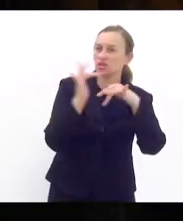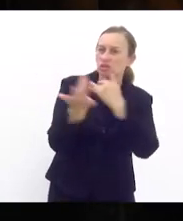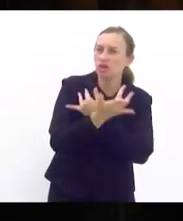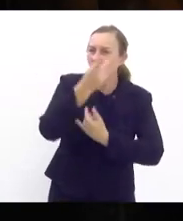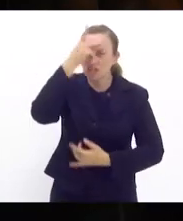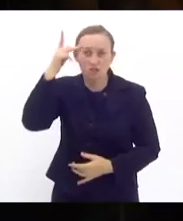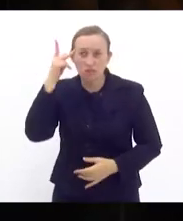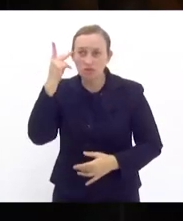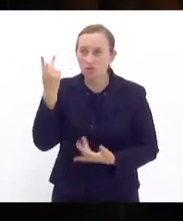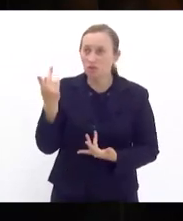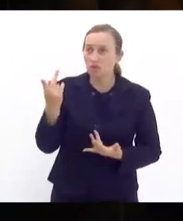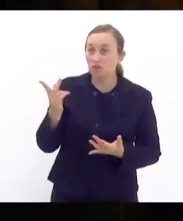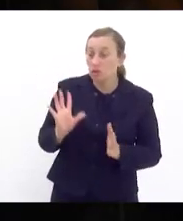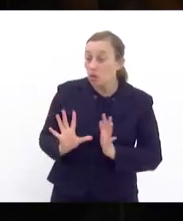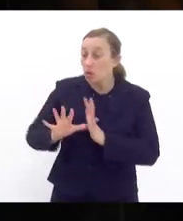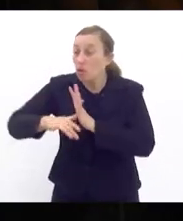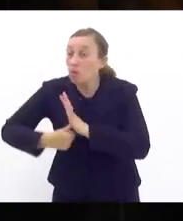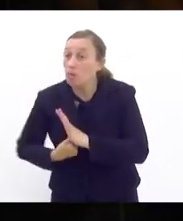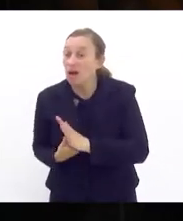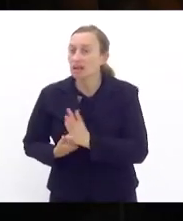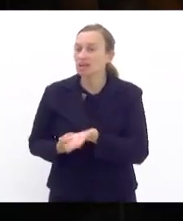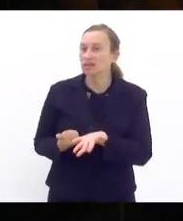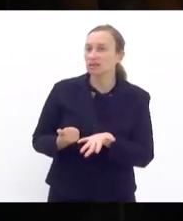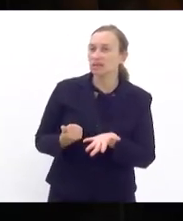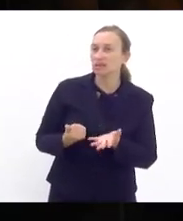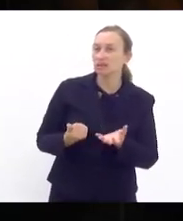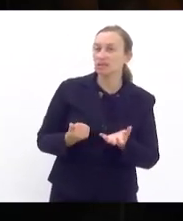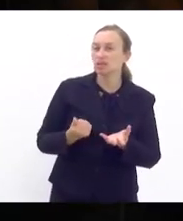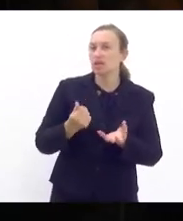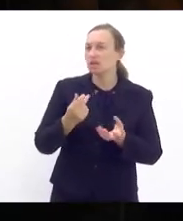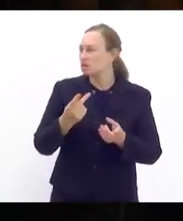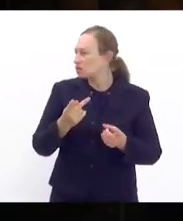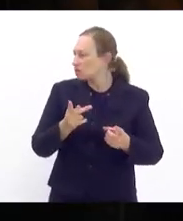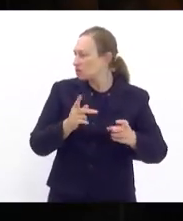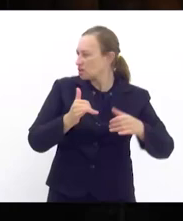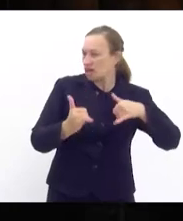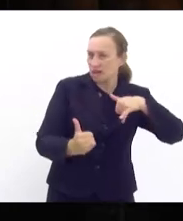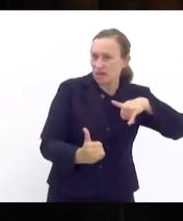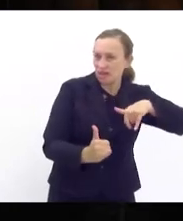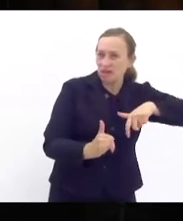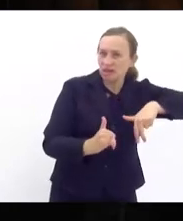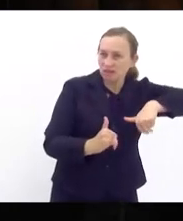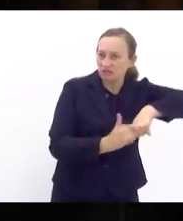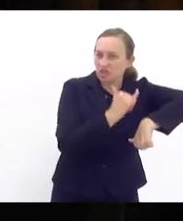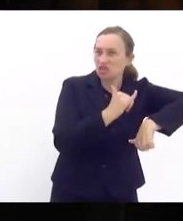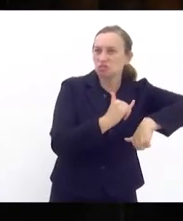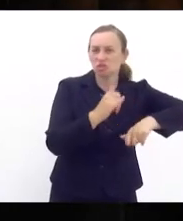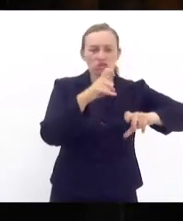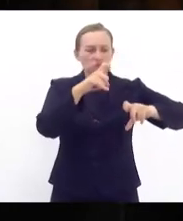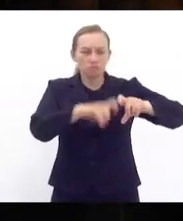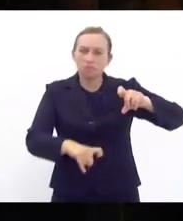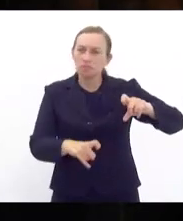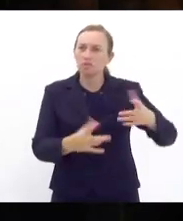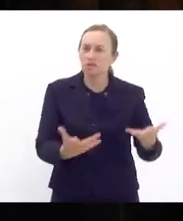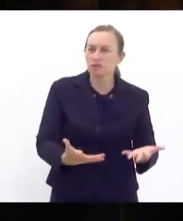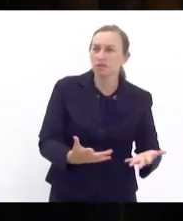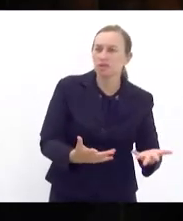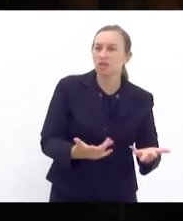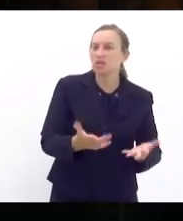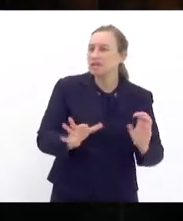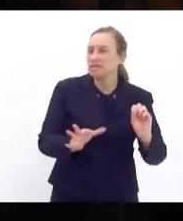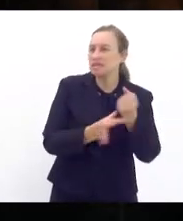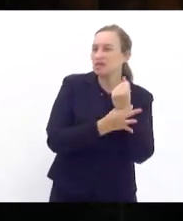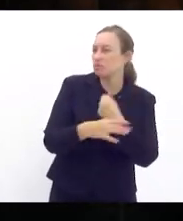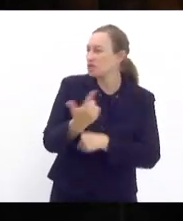pessoas sendo vítimas de golpe vítimas de pedofilia então essas redes não tem segurança nenhuma para a nossa